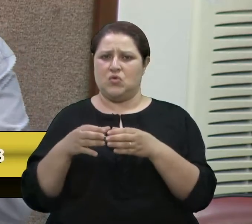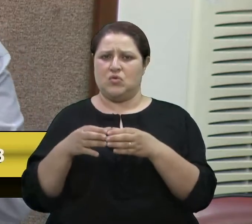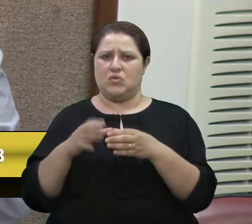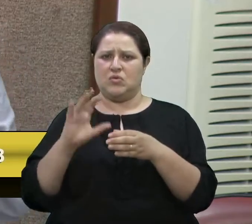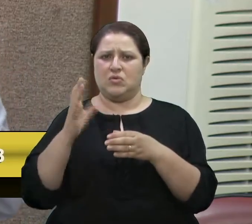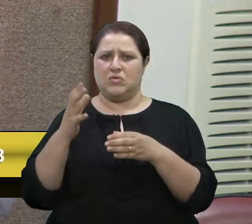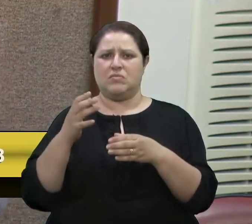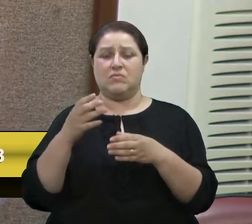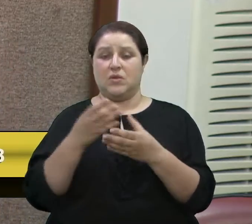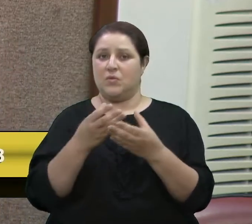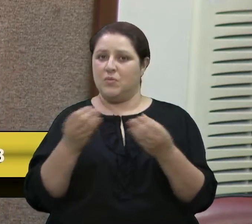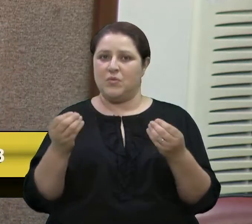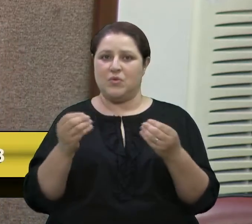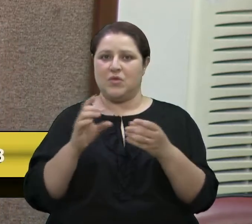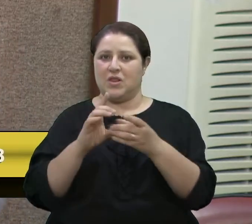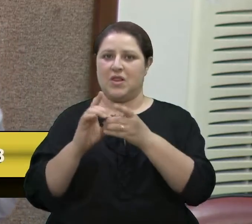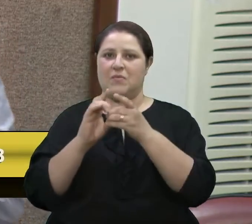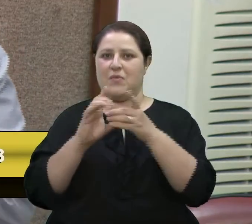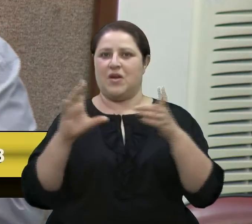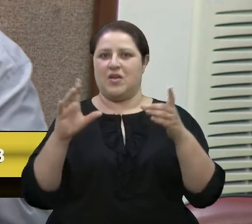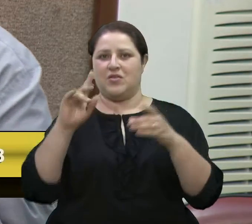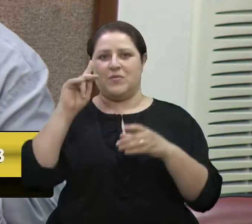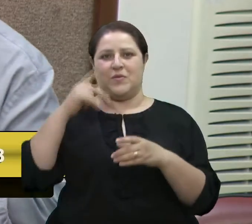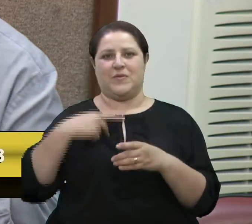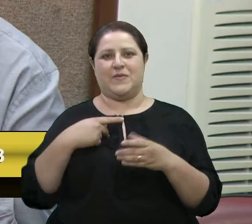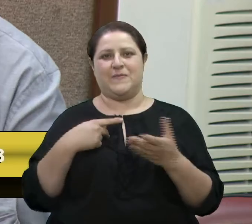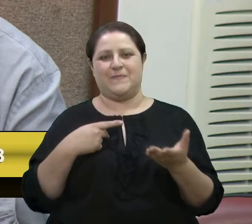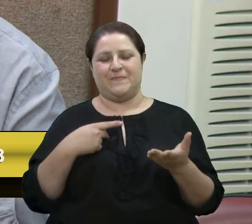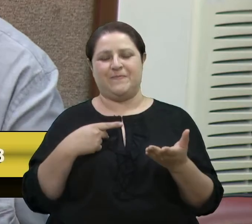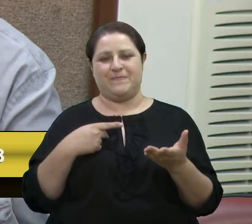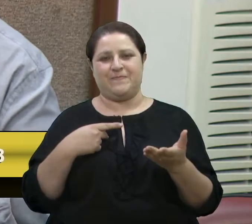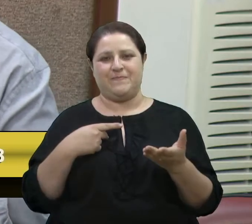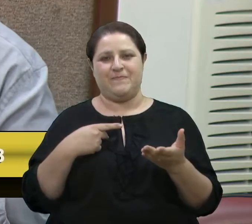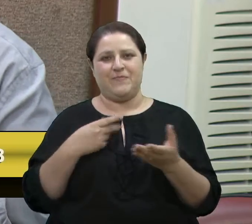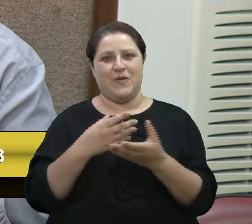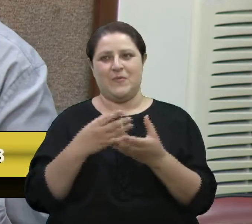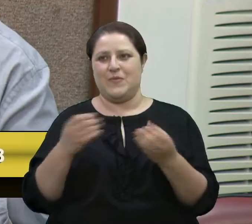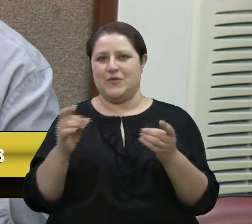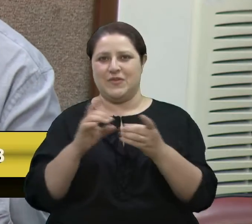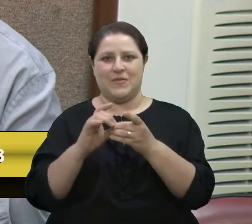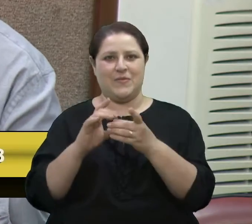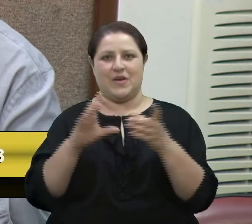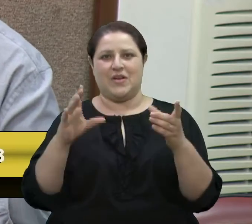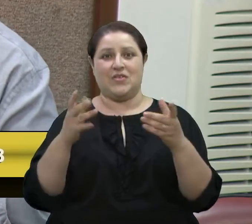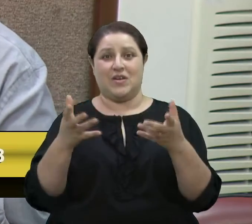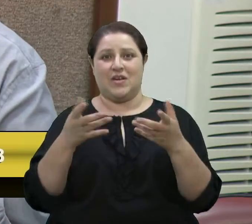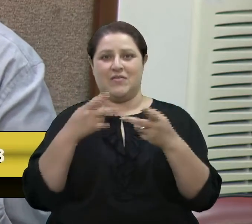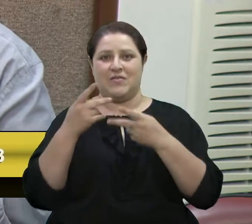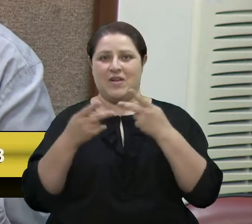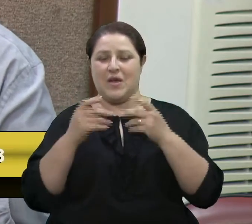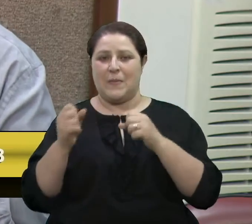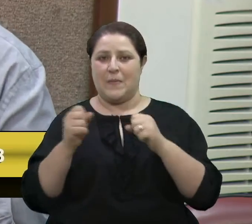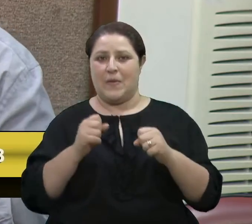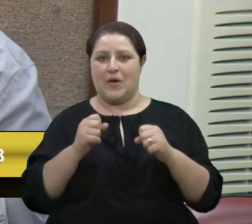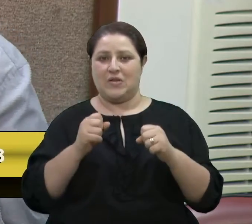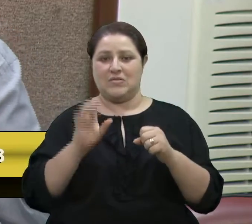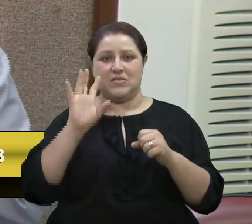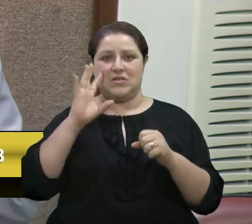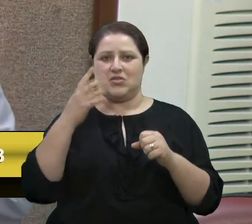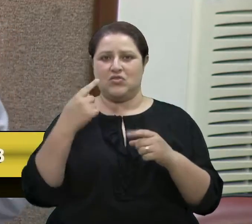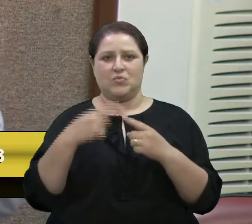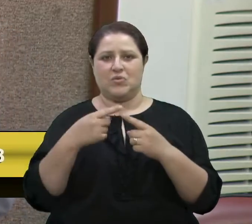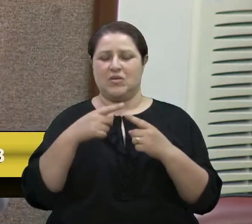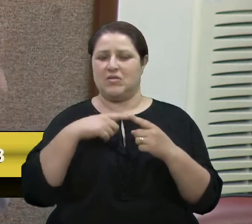muito democrática para o meu gosto. Era muito democrática. Então, é isso que eu quero dizer. Porque podia decidir, porque tinha carta